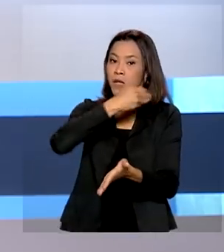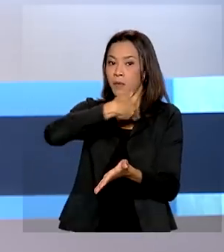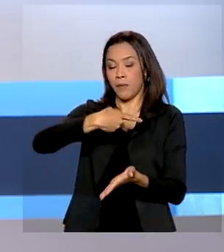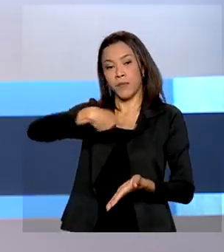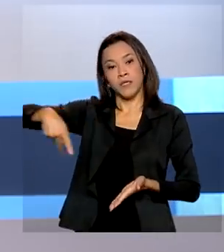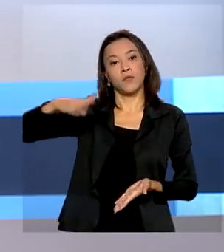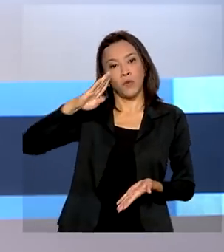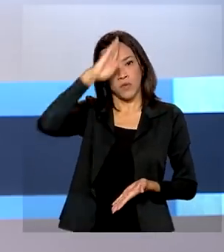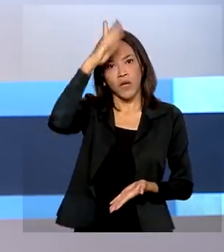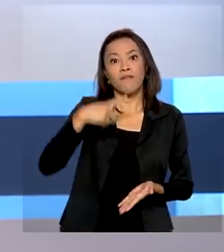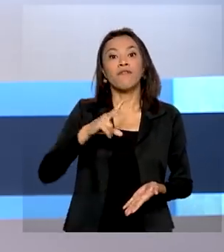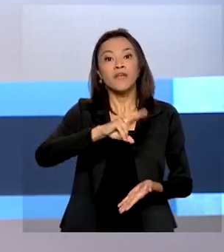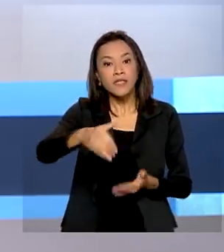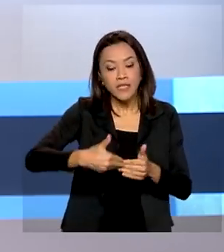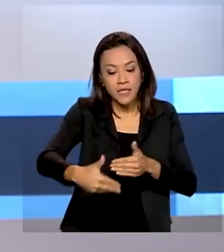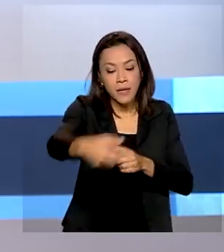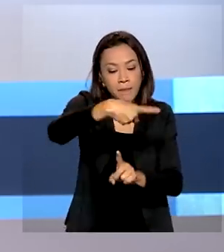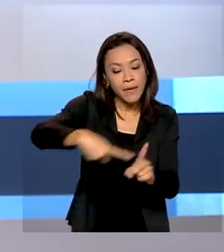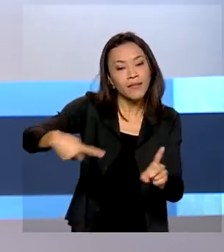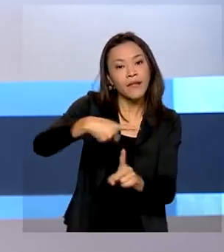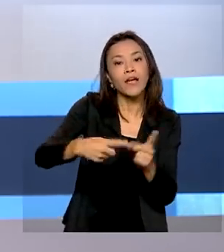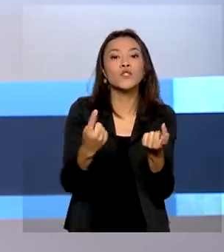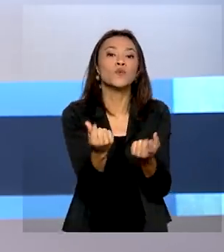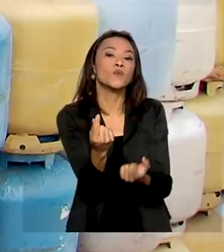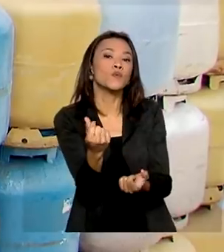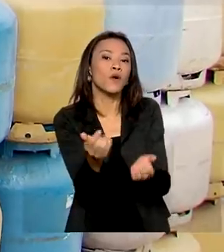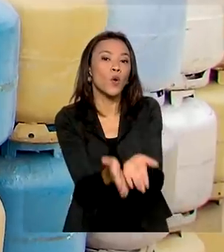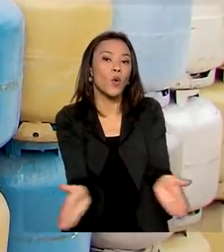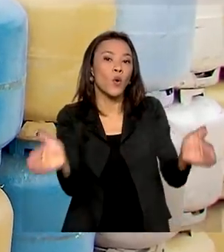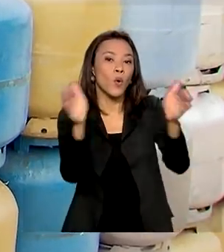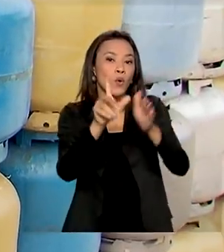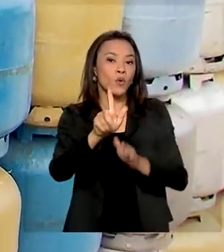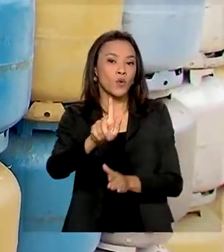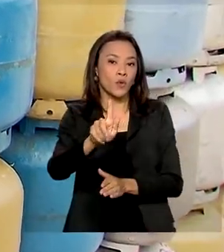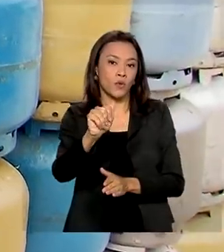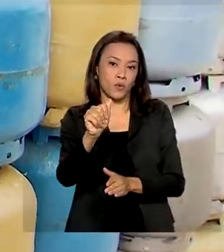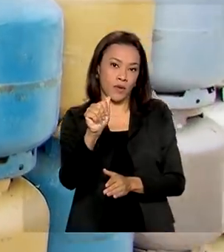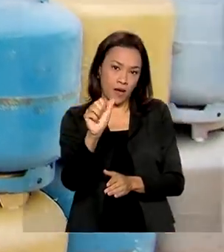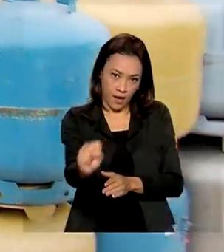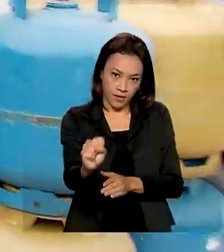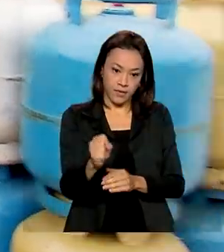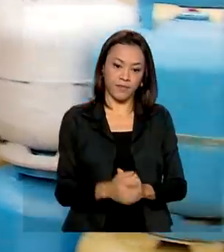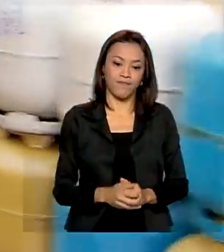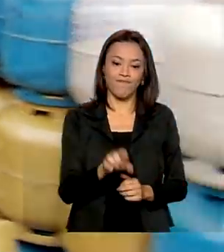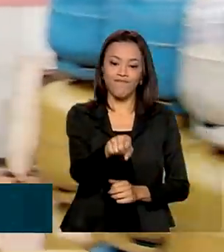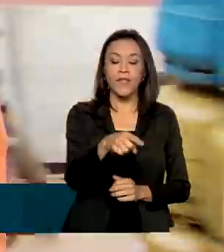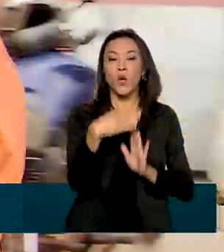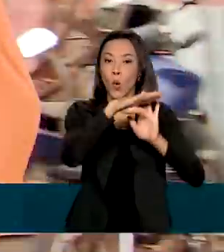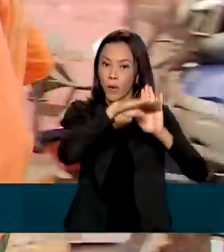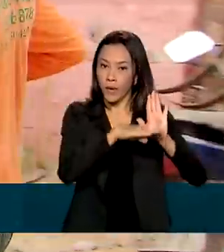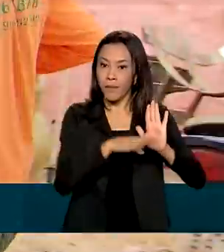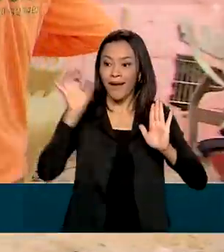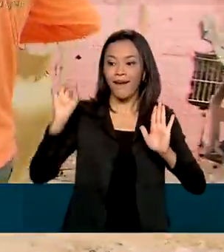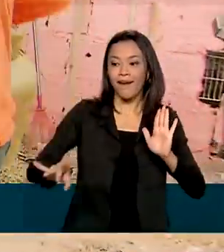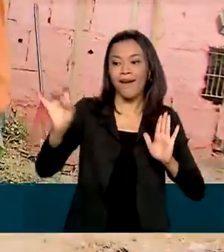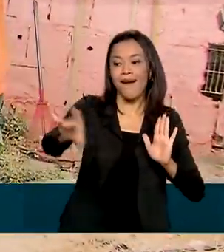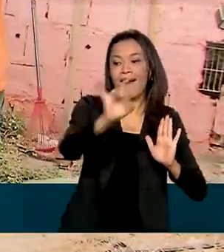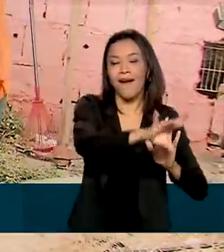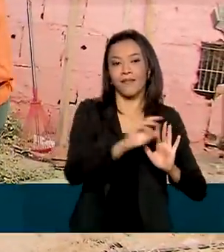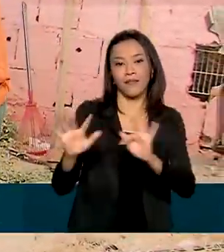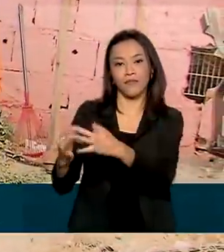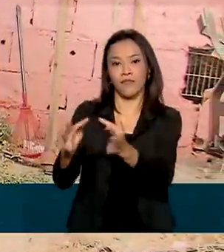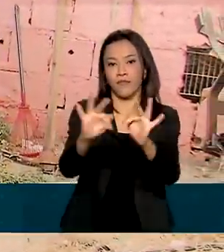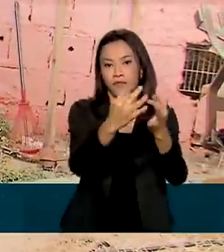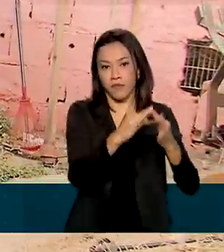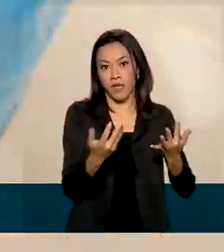metade da média nacional do botijão. Com o programa, cada família vai receber a cada dois meses pelo